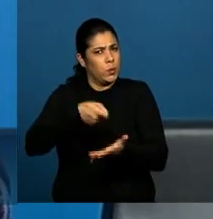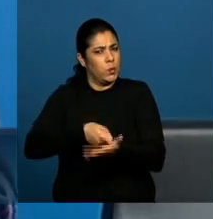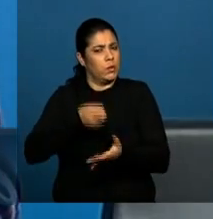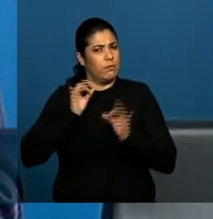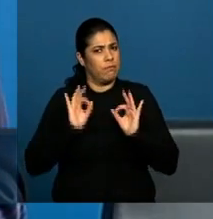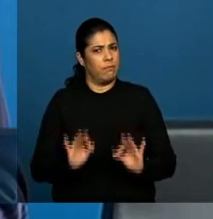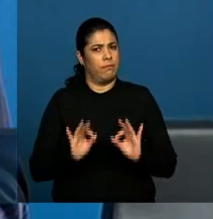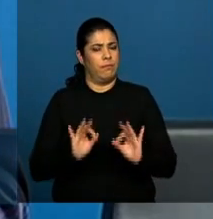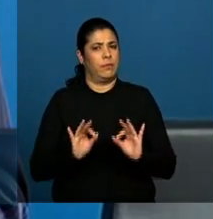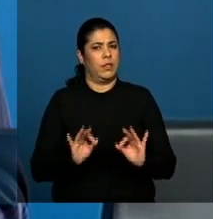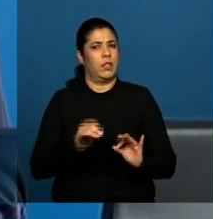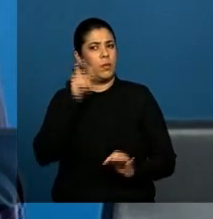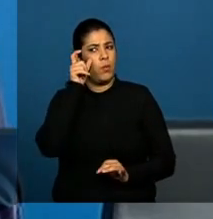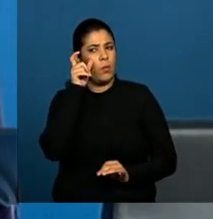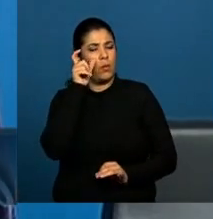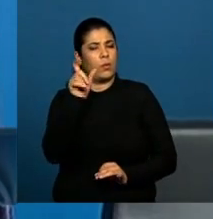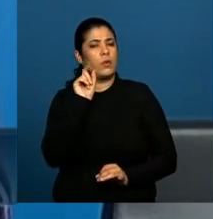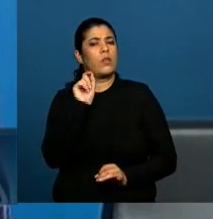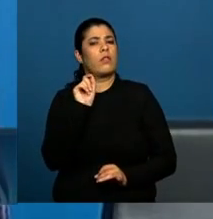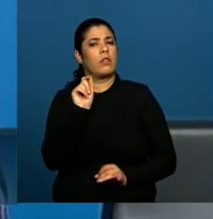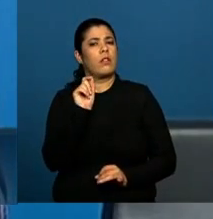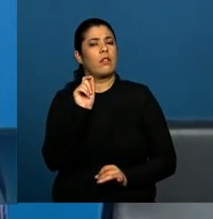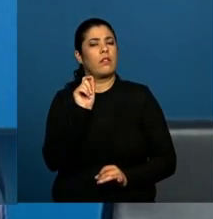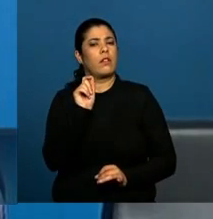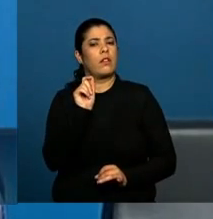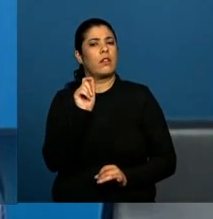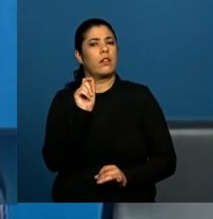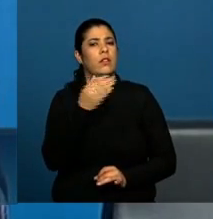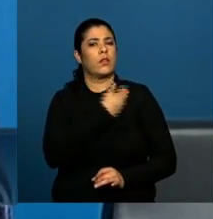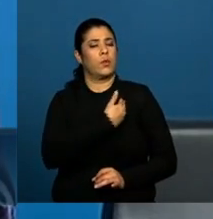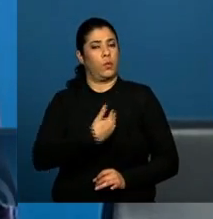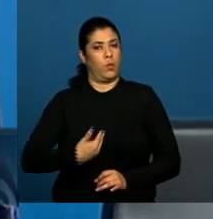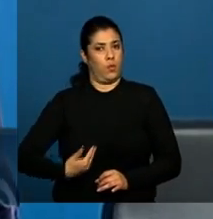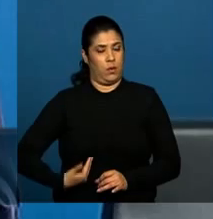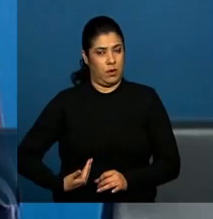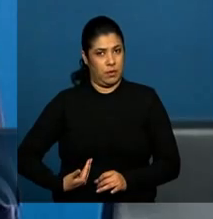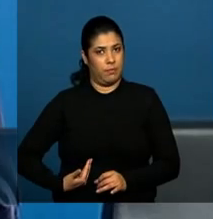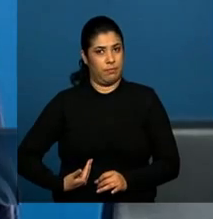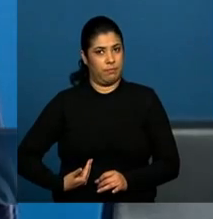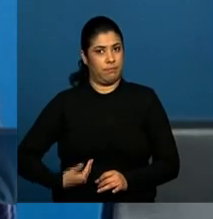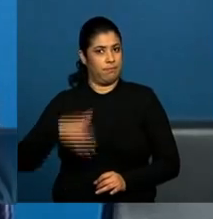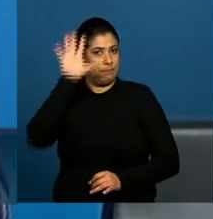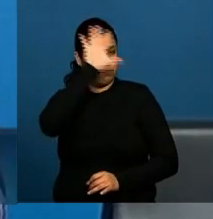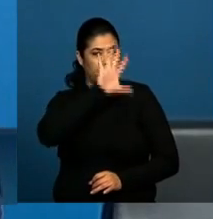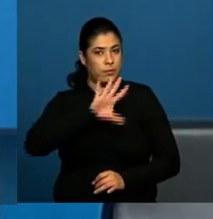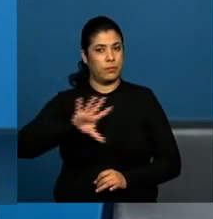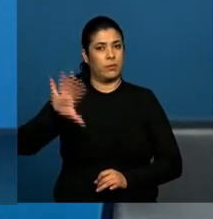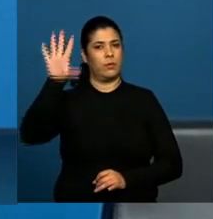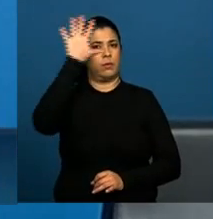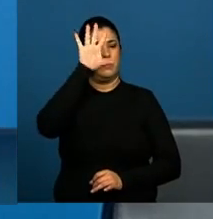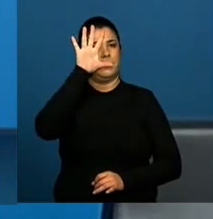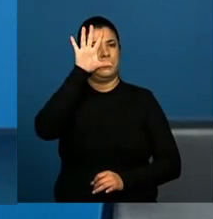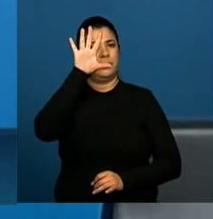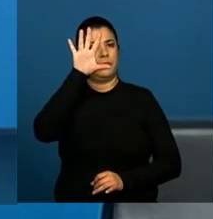os interesses do Estado nacional, os interesses